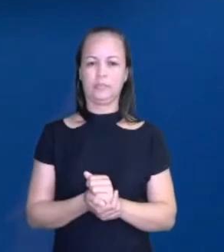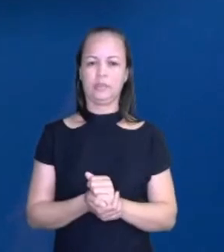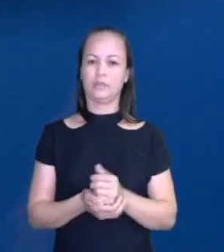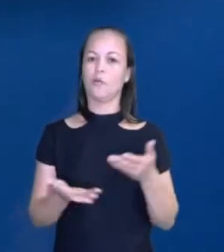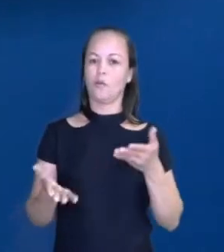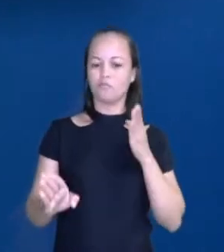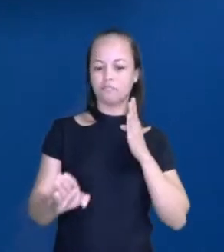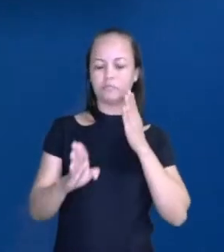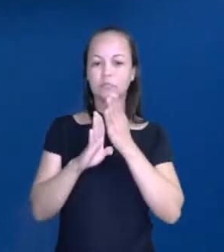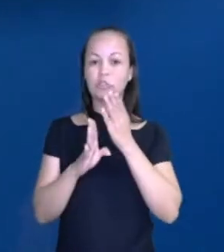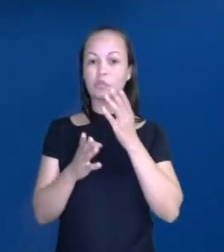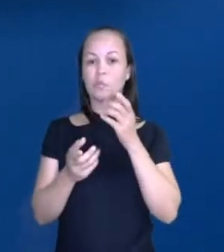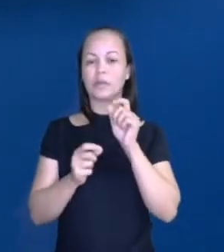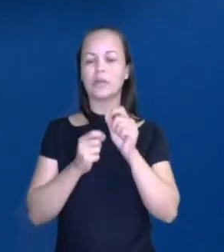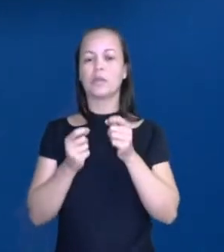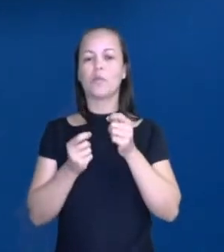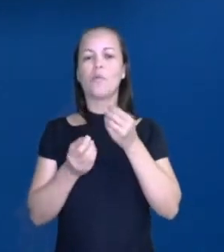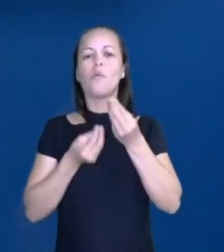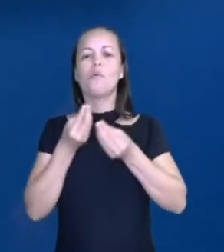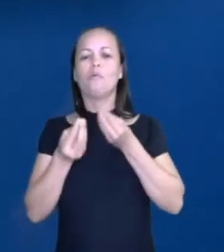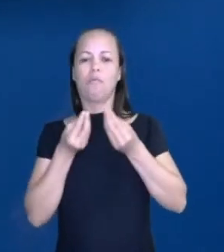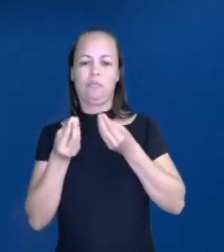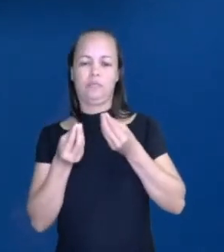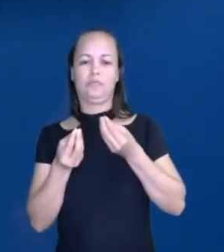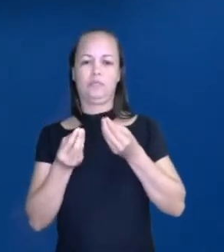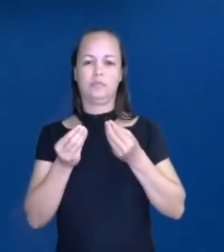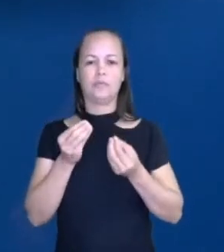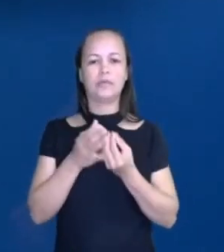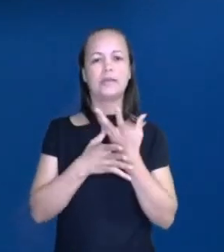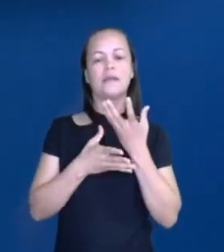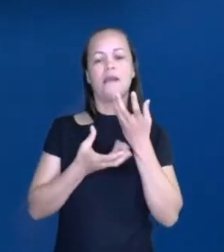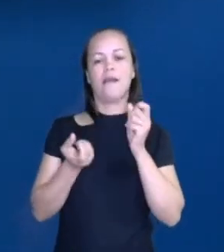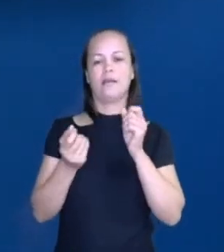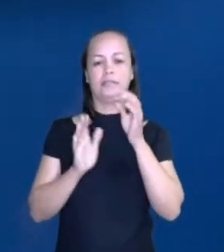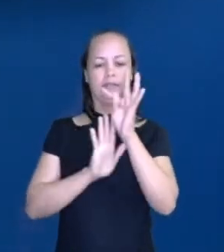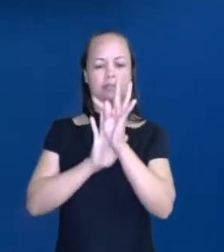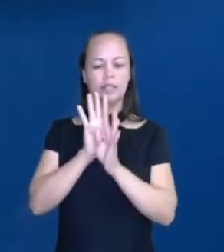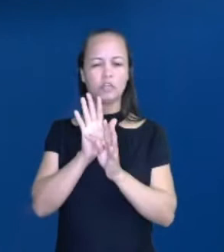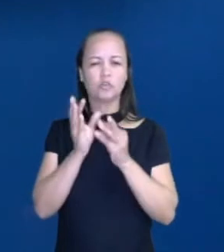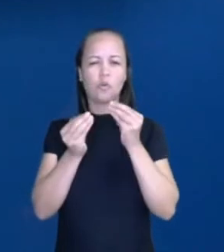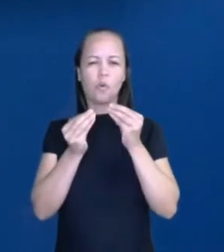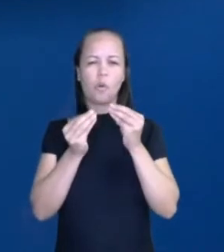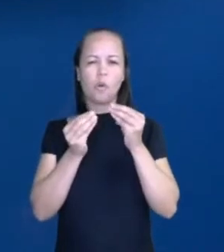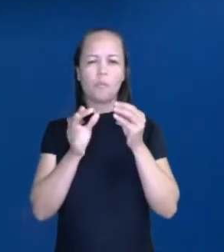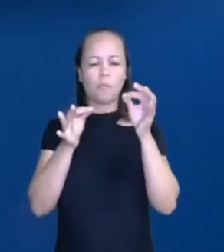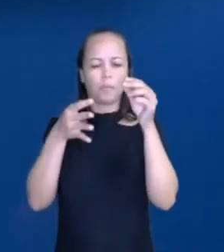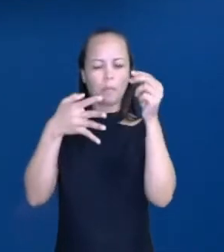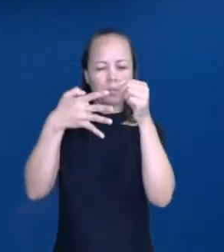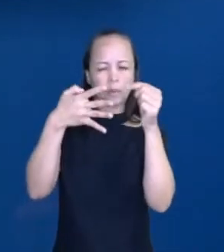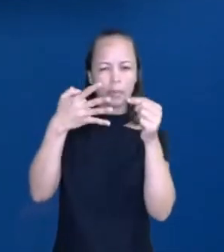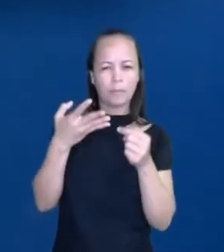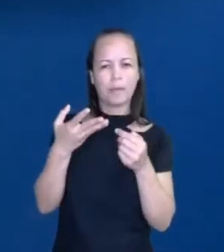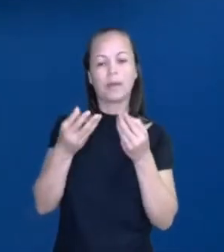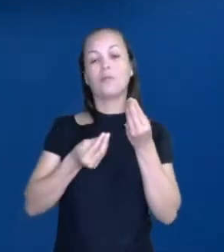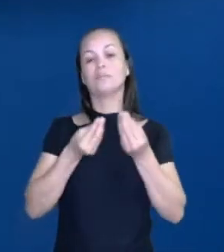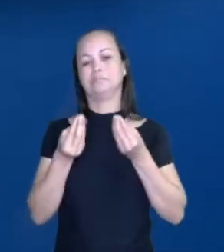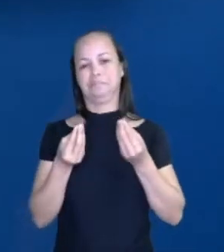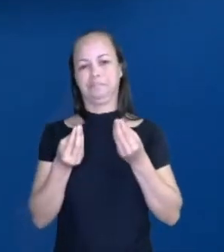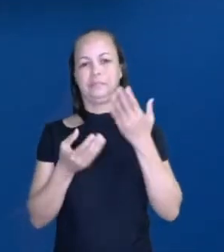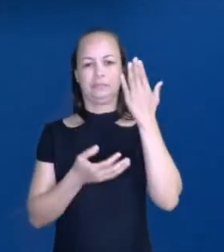descobrir agora a elaboração desse texto. Descobrir aquelas estruturas, aquelas partezinhas. Vamos?